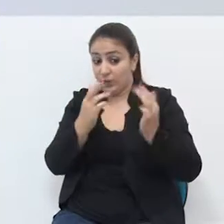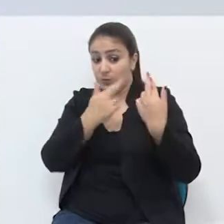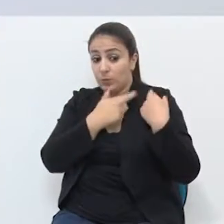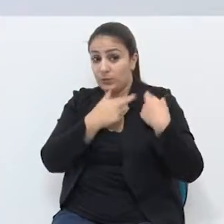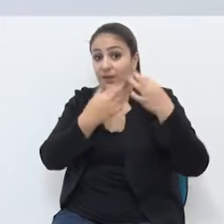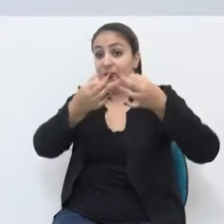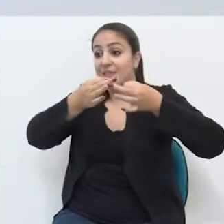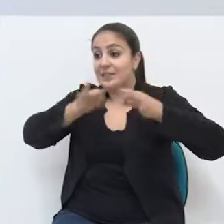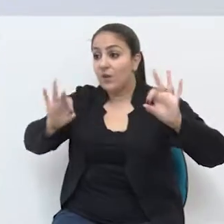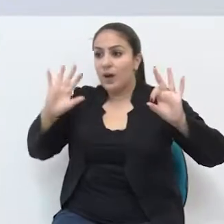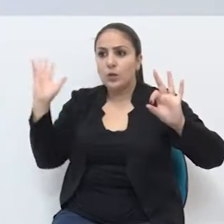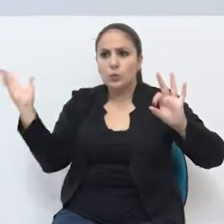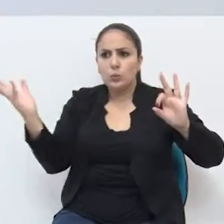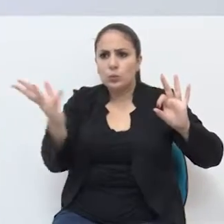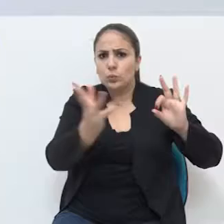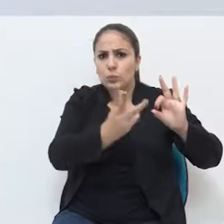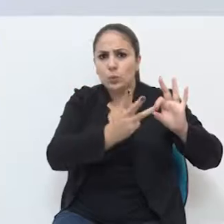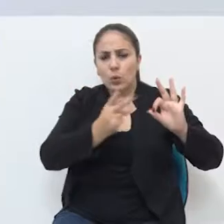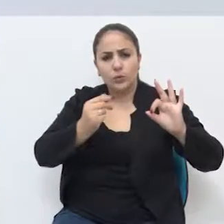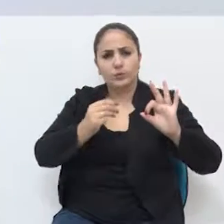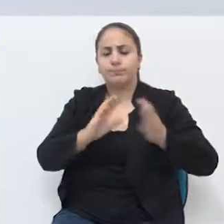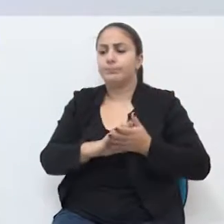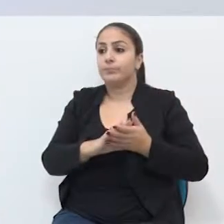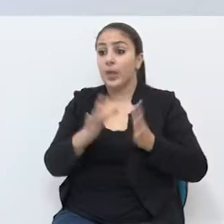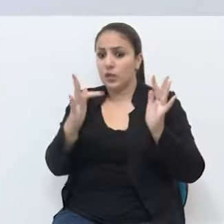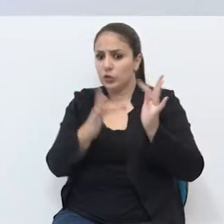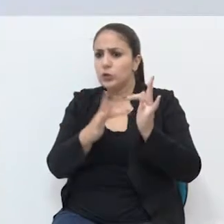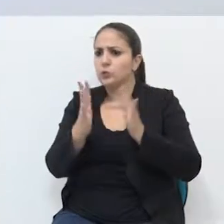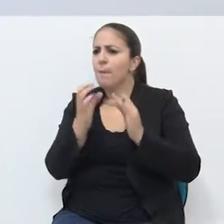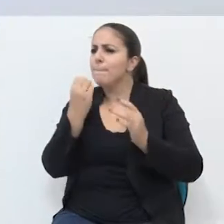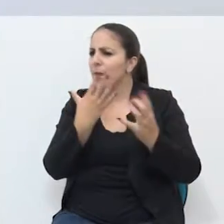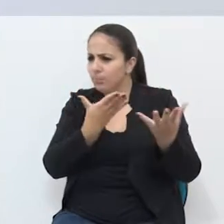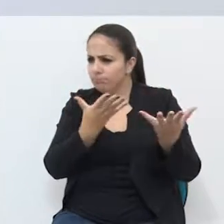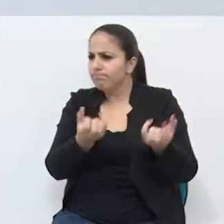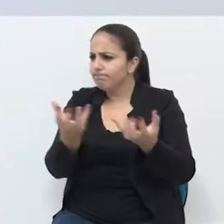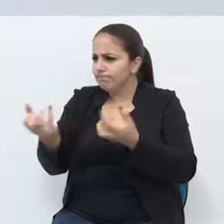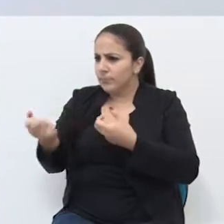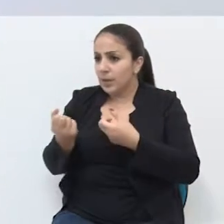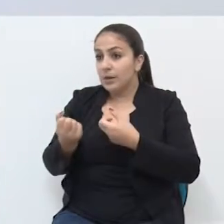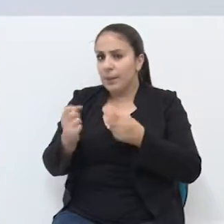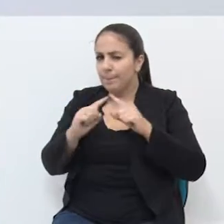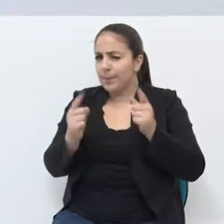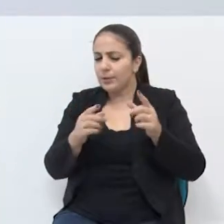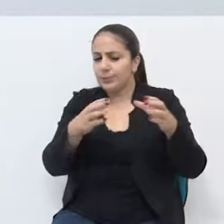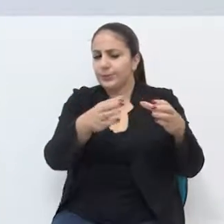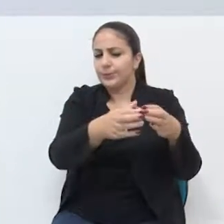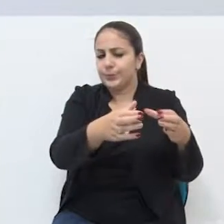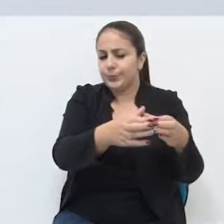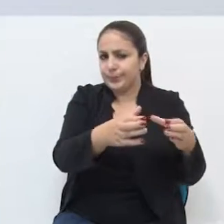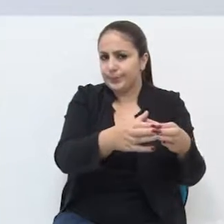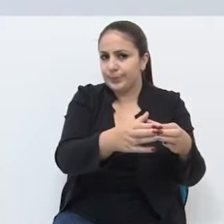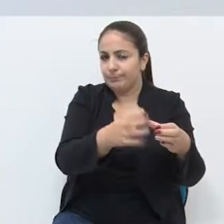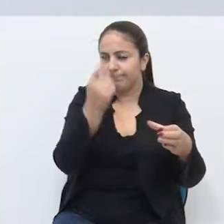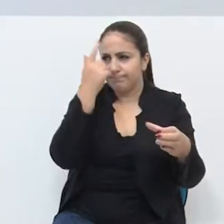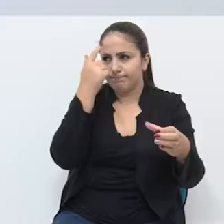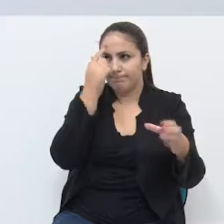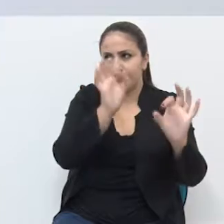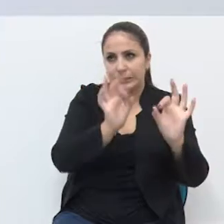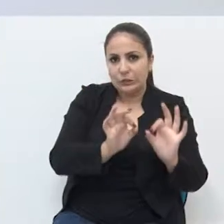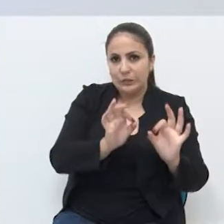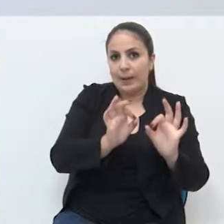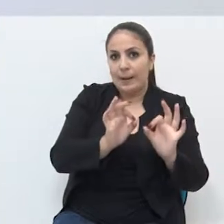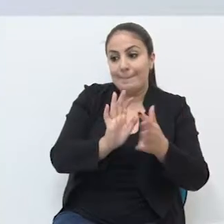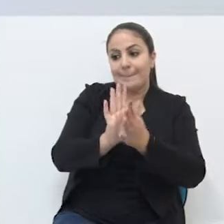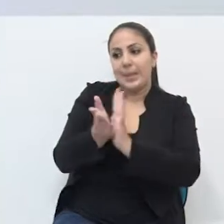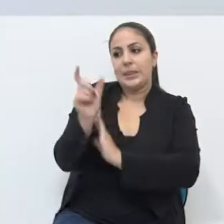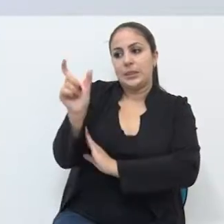mesmo tempo que Jesus é bem acolhido, é bem recebido, uma parcela foi planejando a sua morte. É porque não